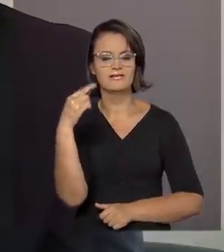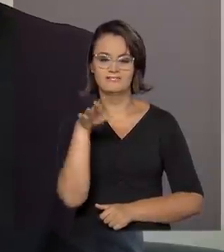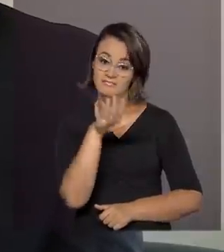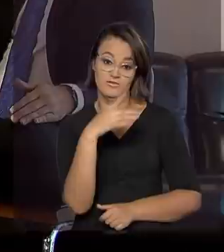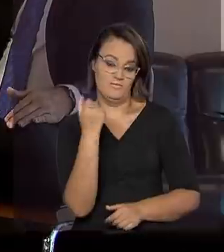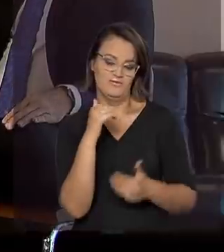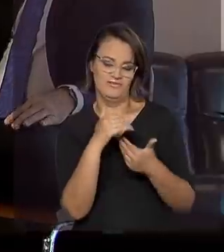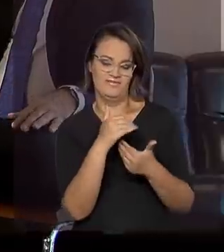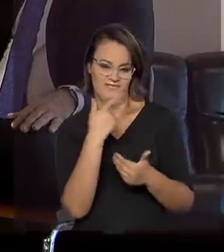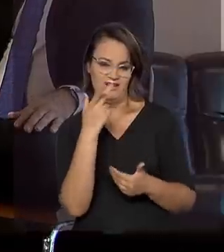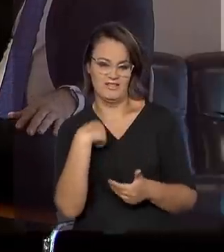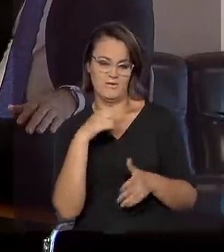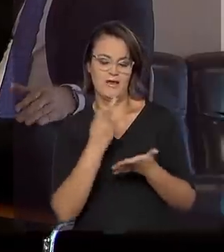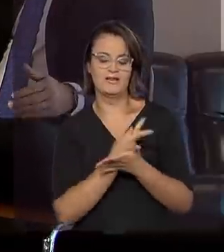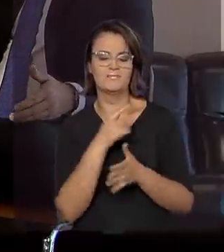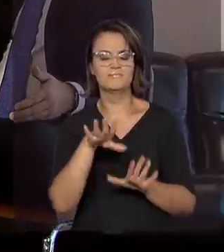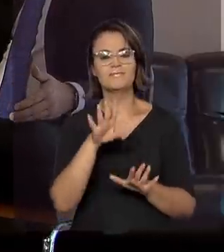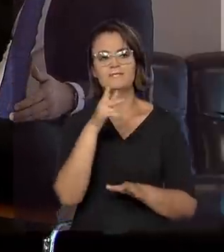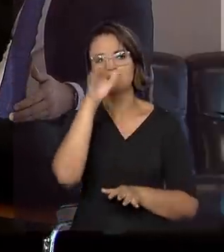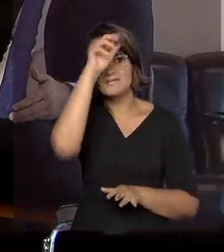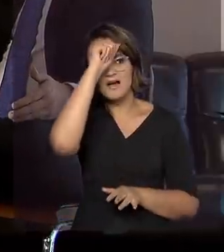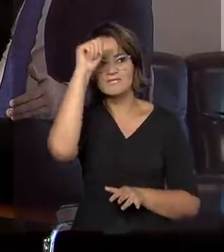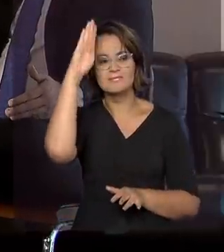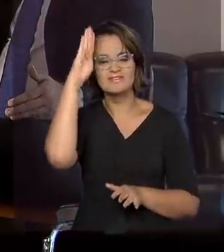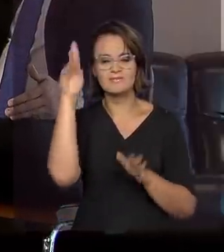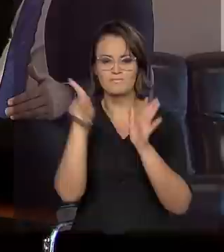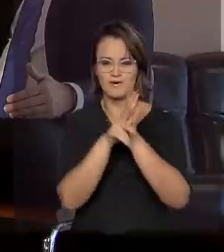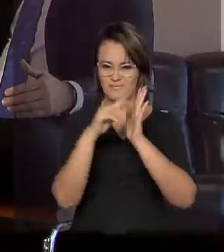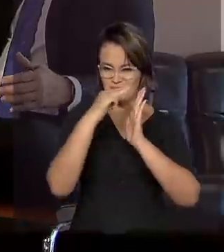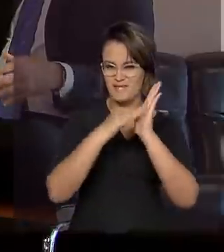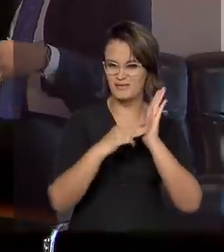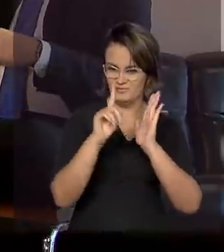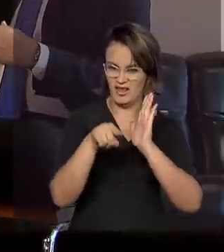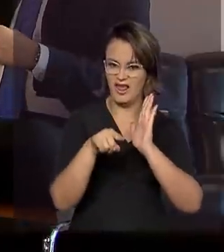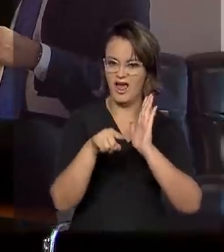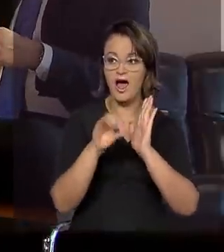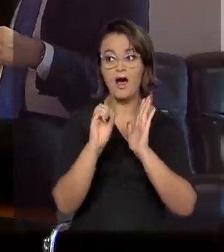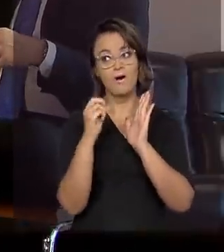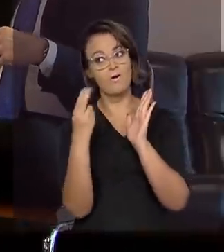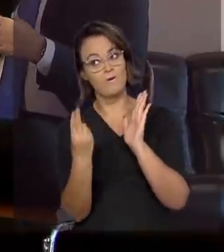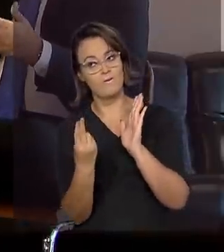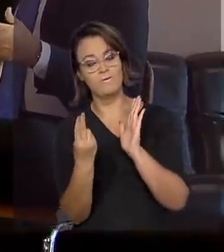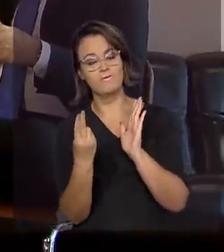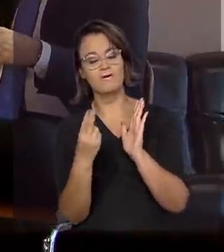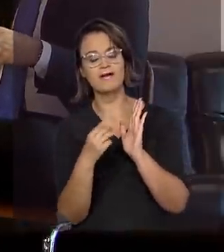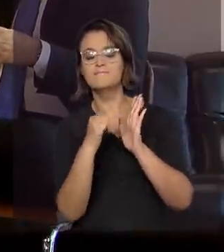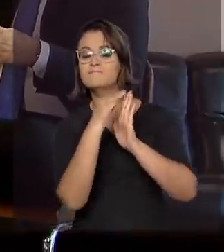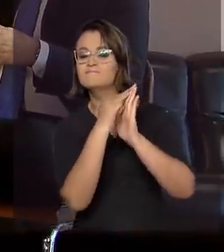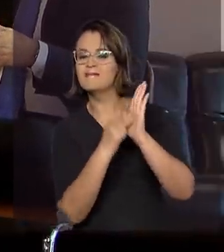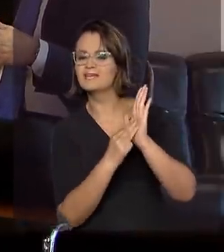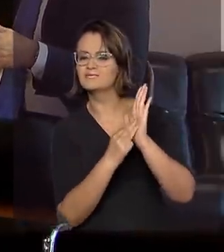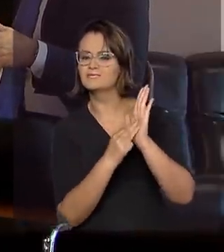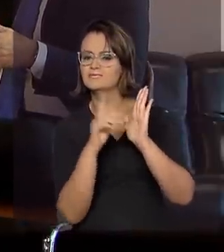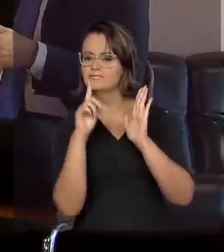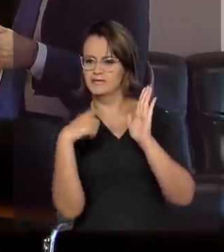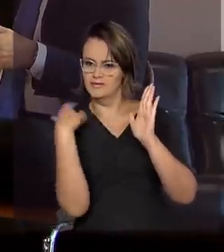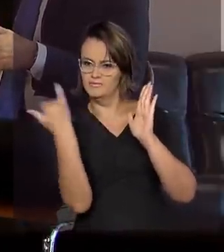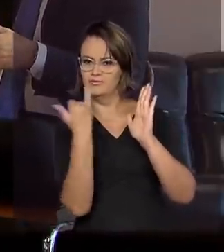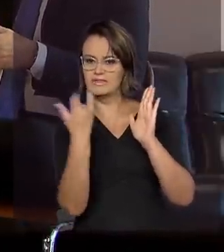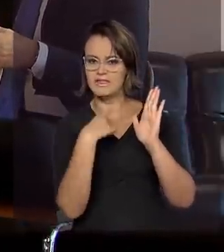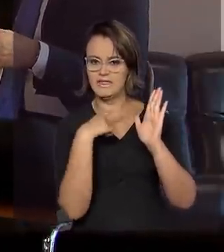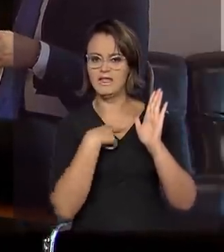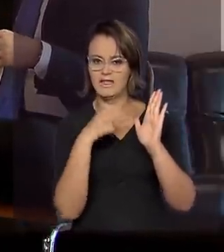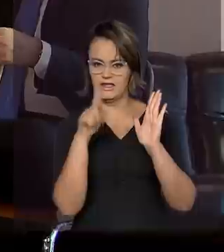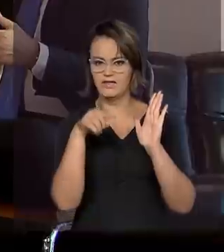o senhor pode me corrigir, em alfabetização baseada em métodos ou, pelo menos, os métodos tendo uma importância